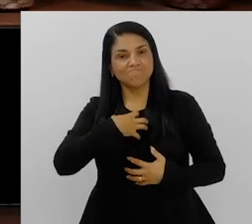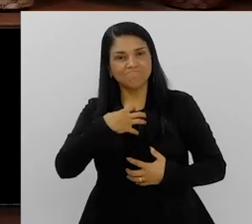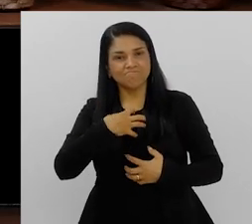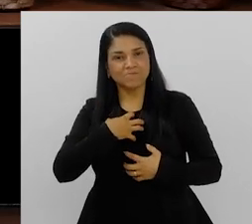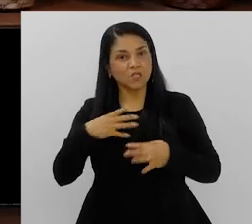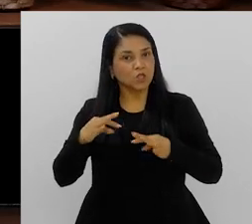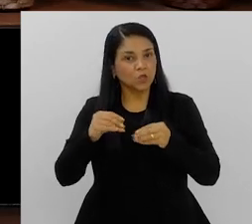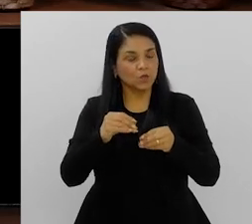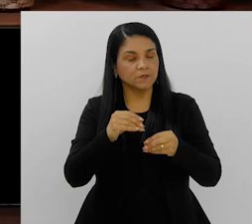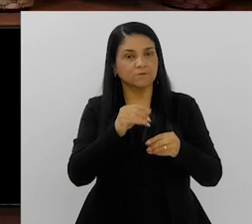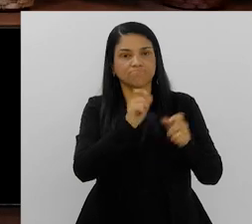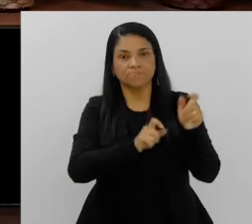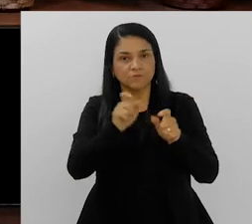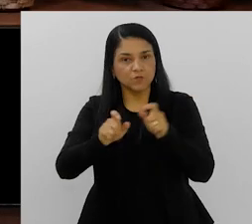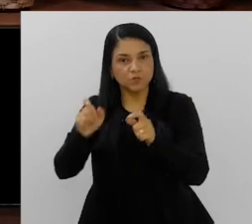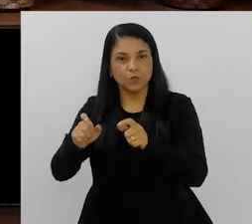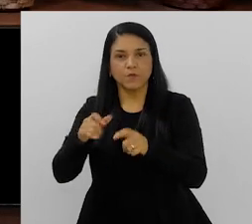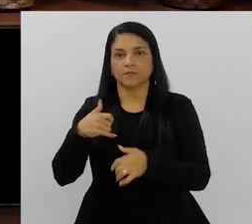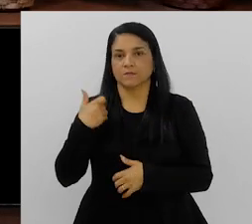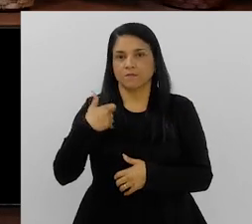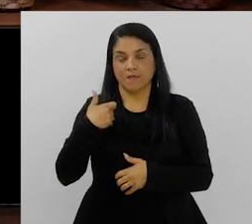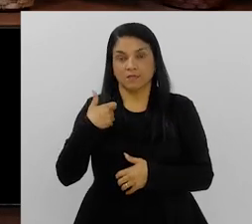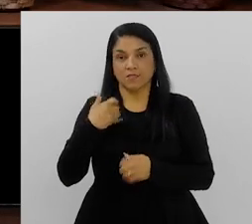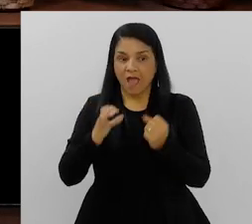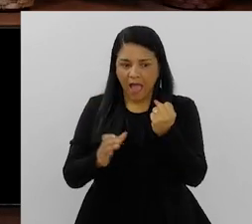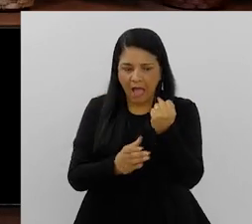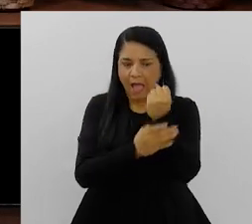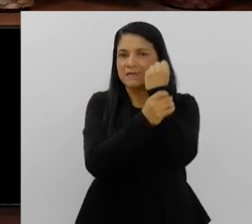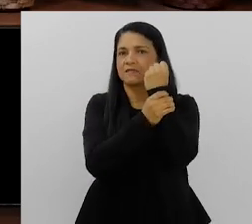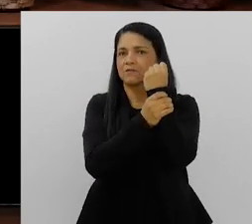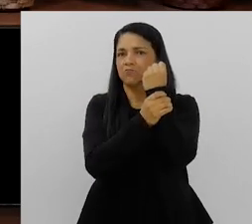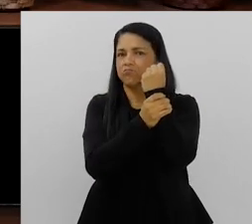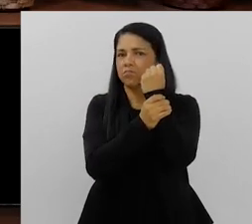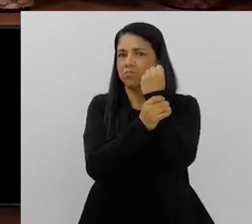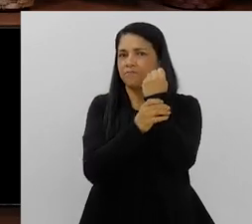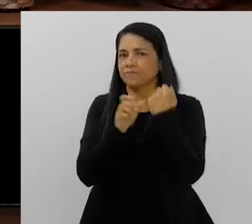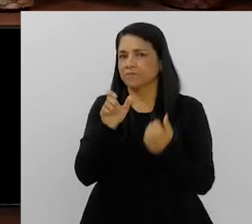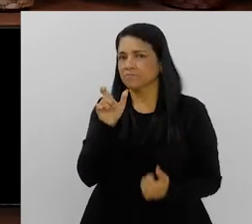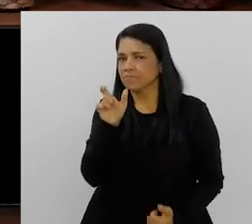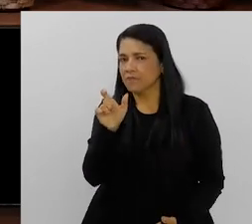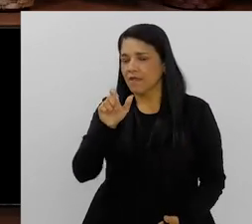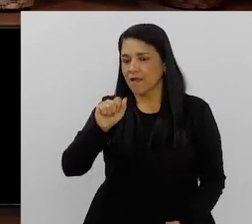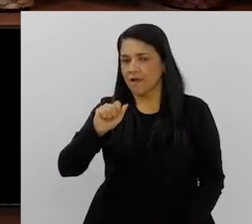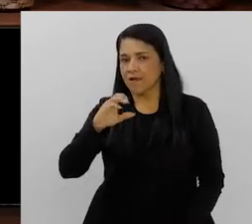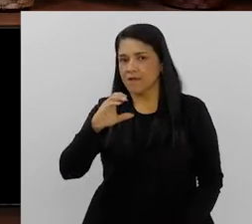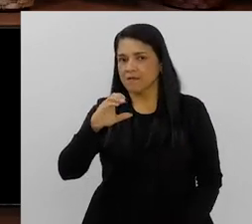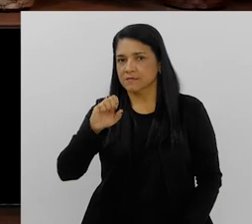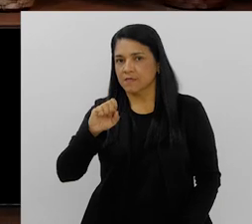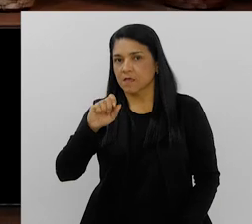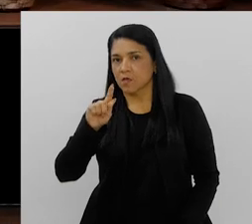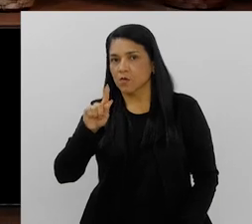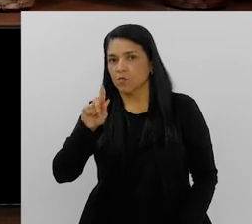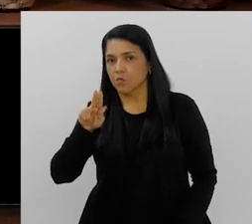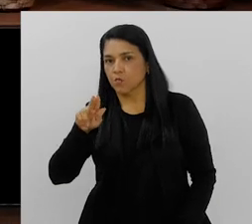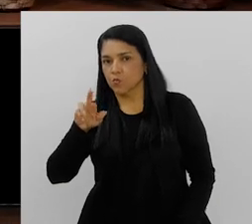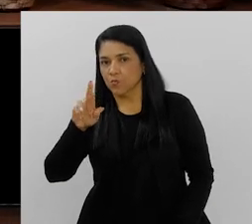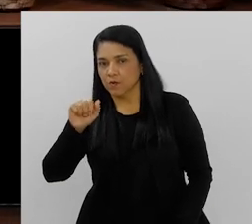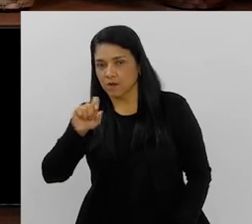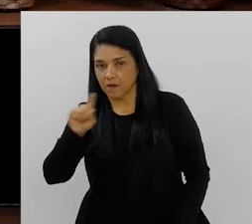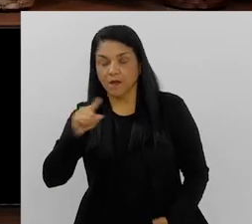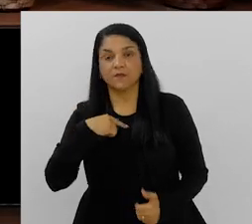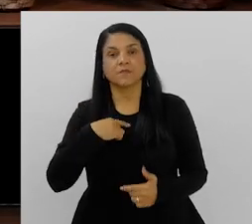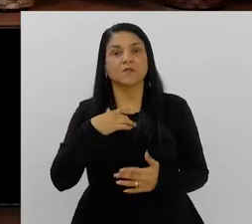-estar para todos e todas em todas as idades. E se assegurar? Alex, é aí o papel do poder público na